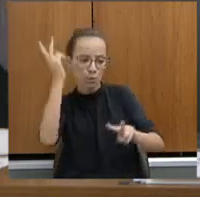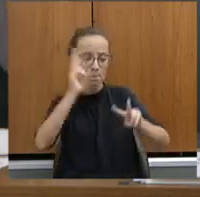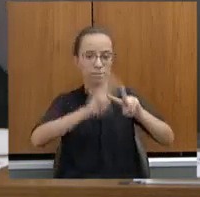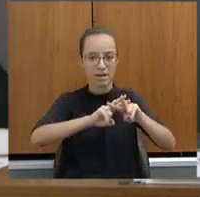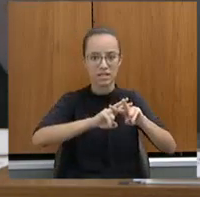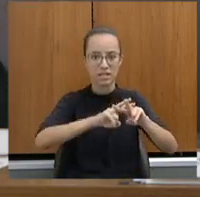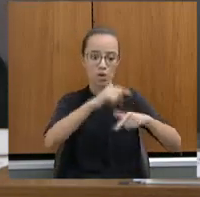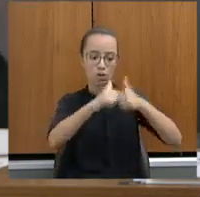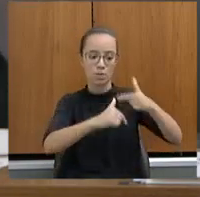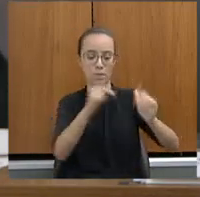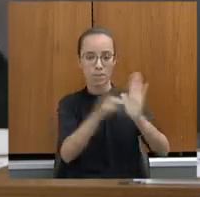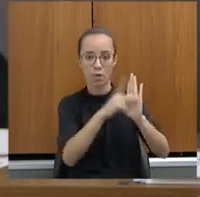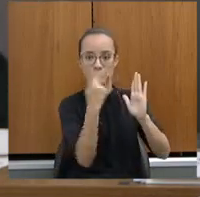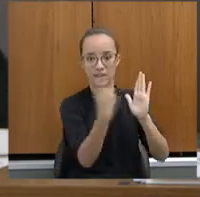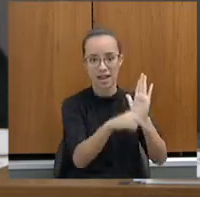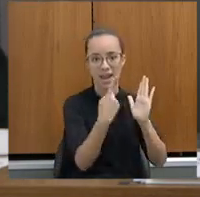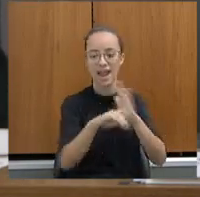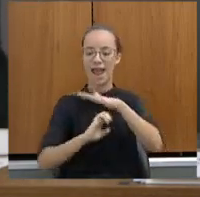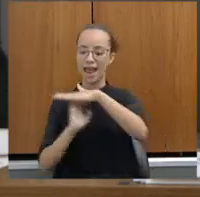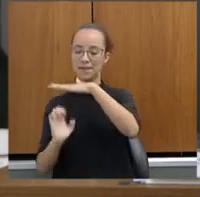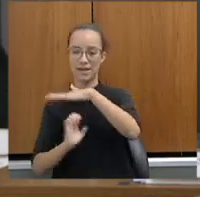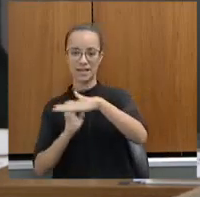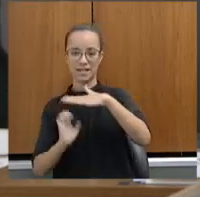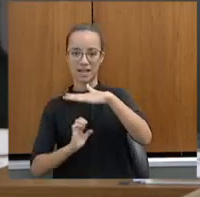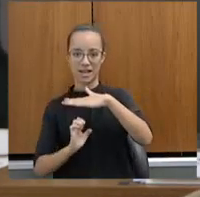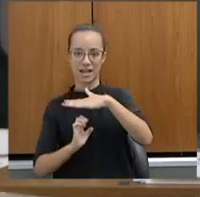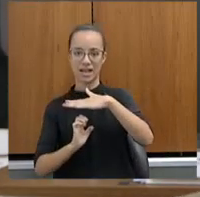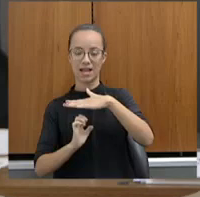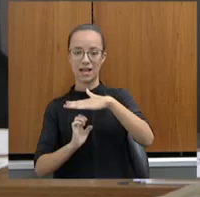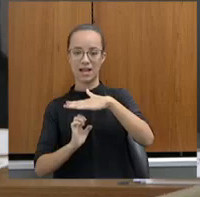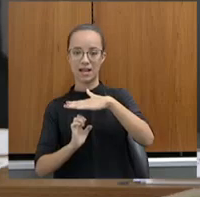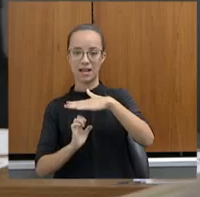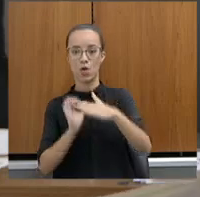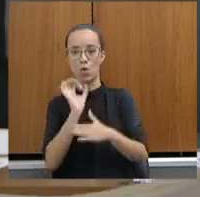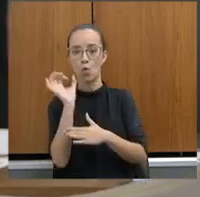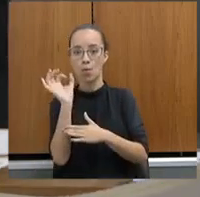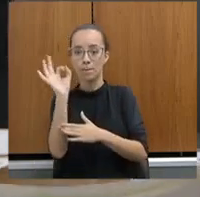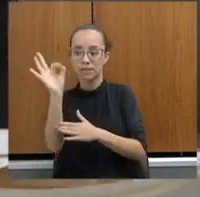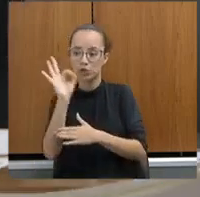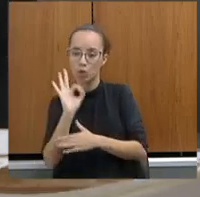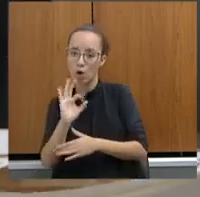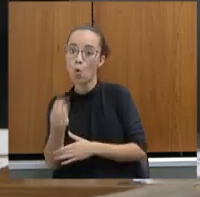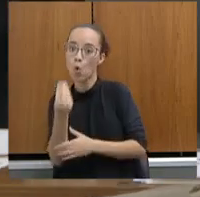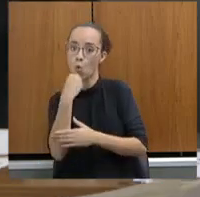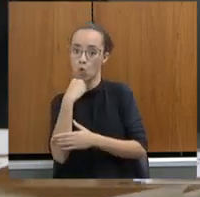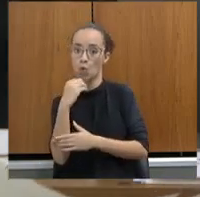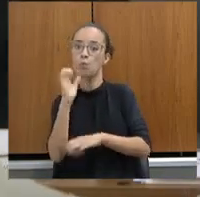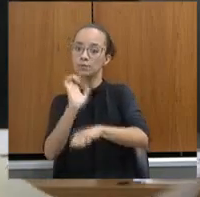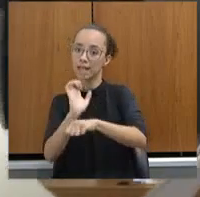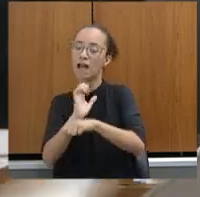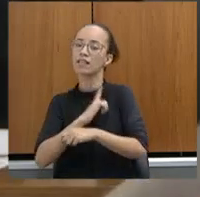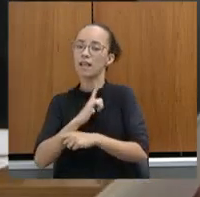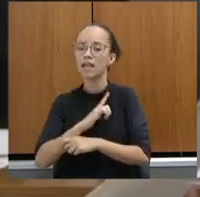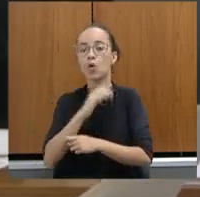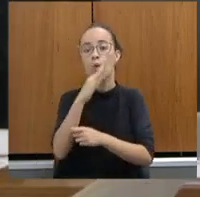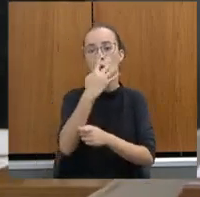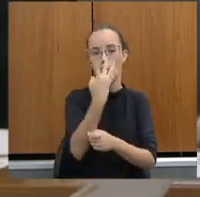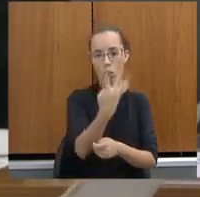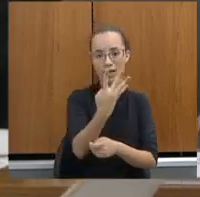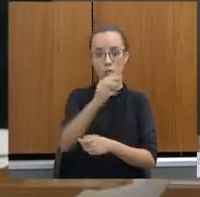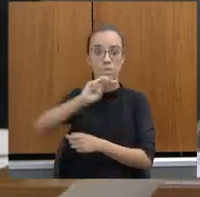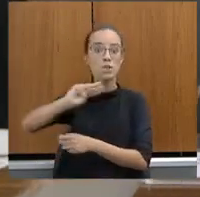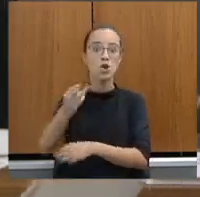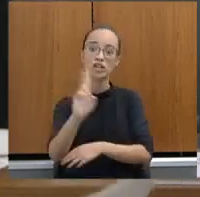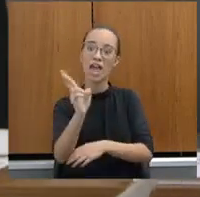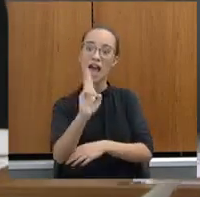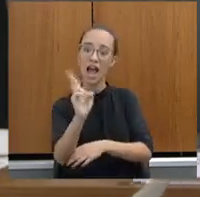próprio trabalho dele, o empresariado, a gente tem um percentual que volta para o Estado. Então, só nesse ano foram quase 4 milhões de reais, com o trabalho do preso,